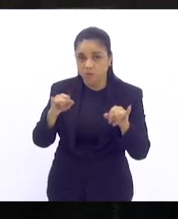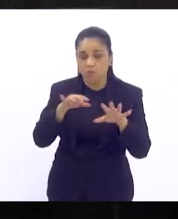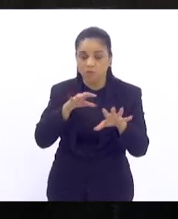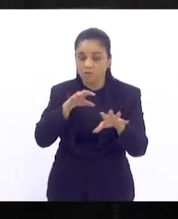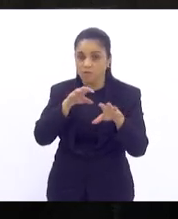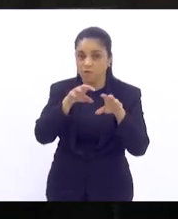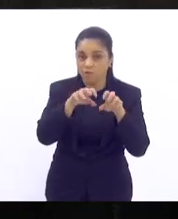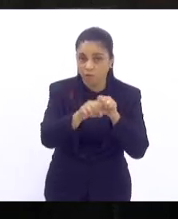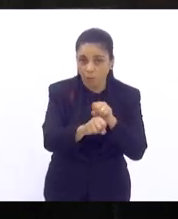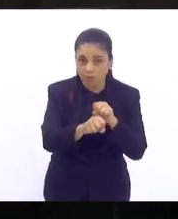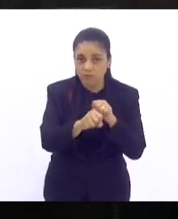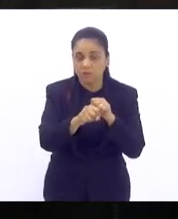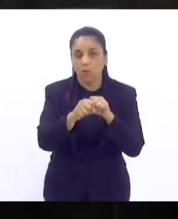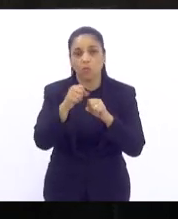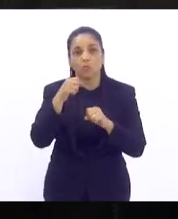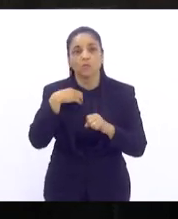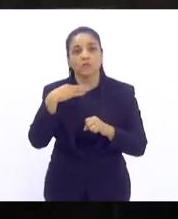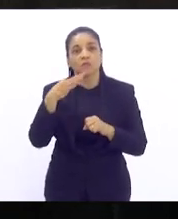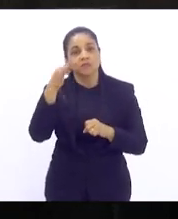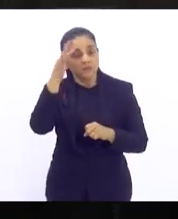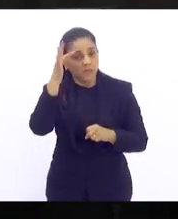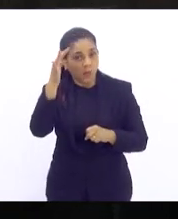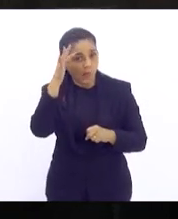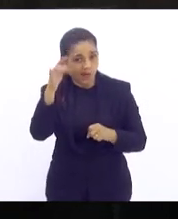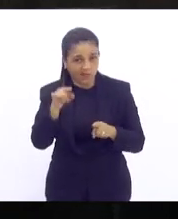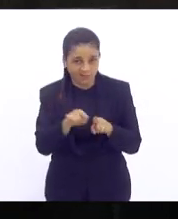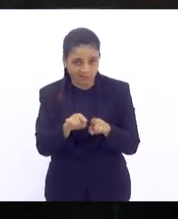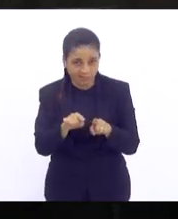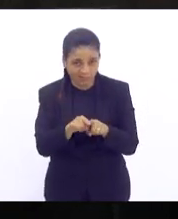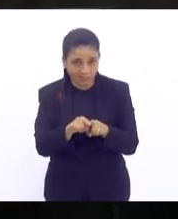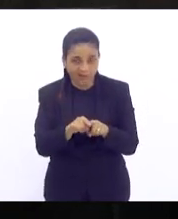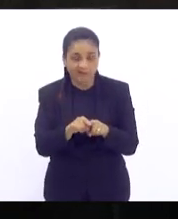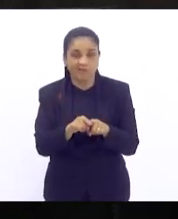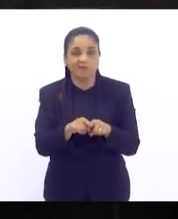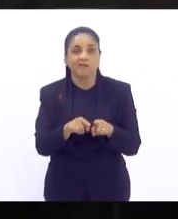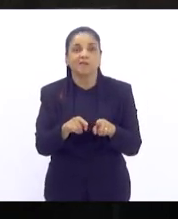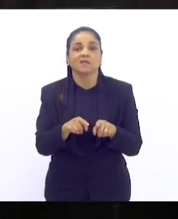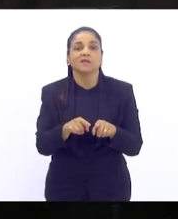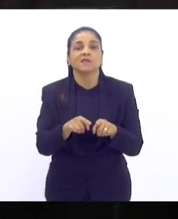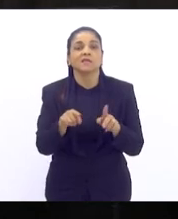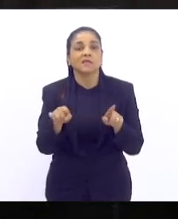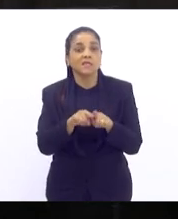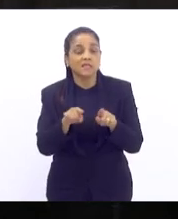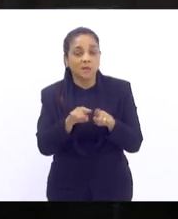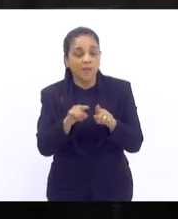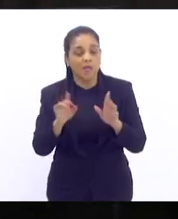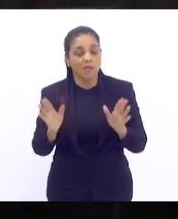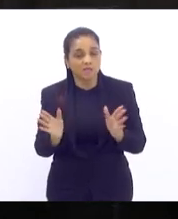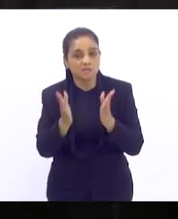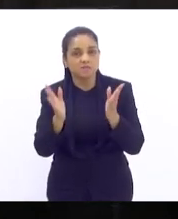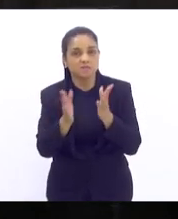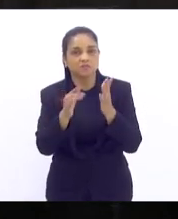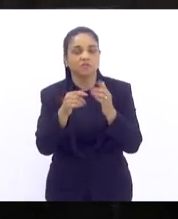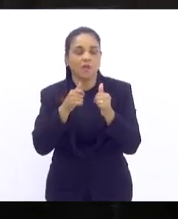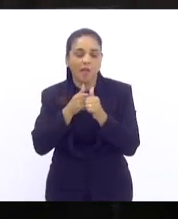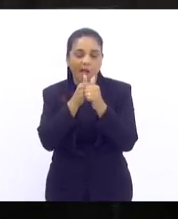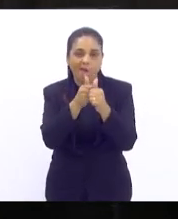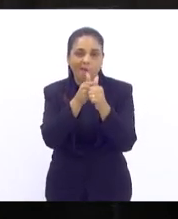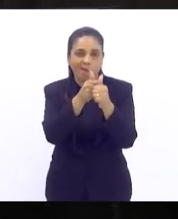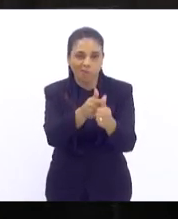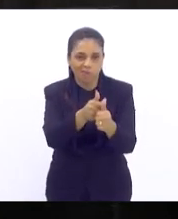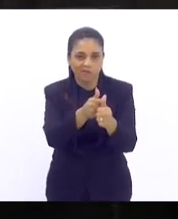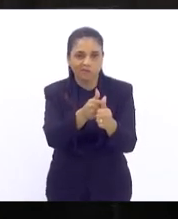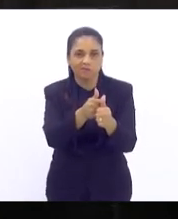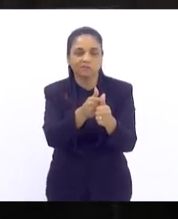sobre o assunto mas também tirar iniciativas e acompanhamentos de